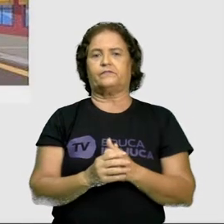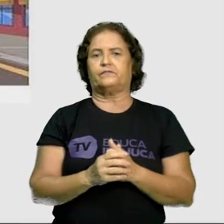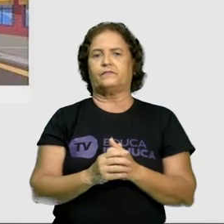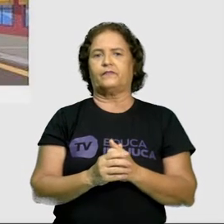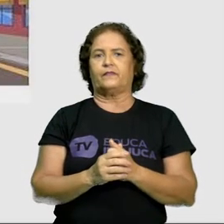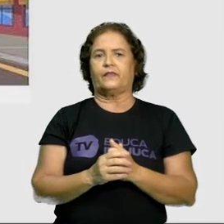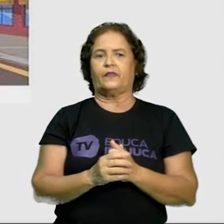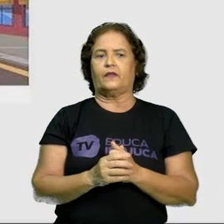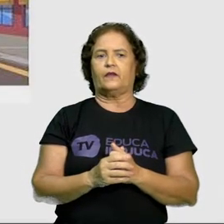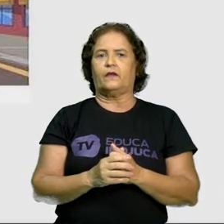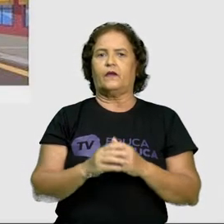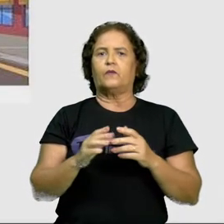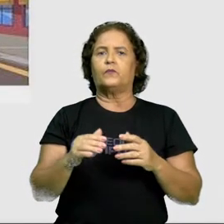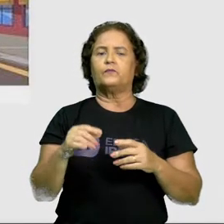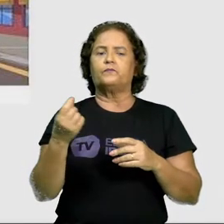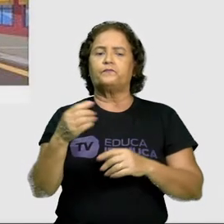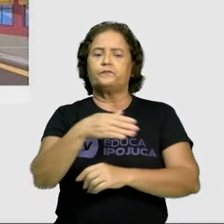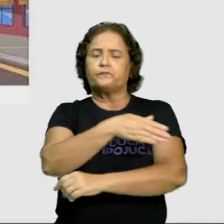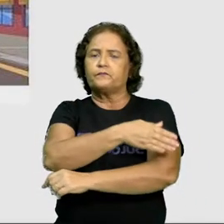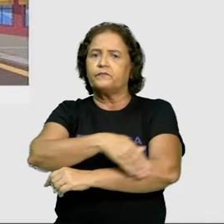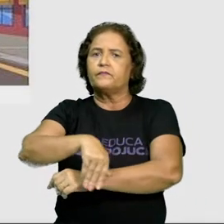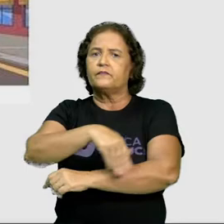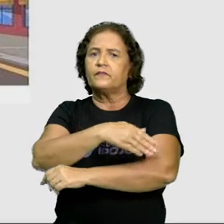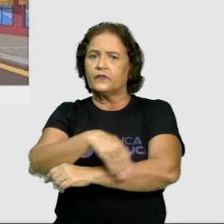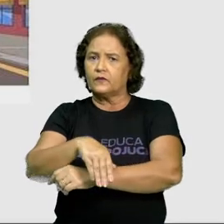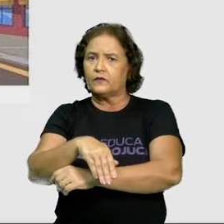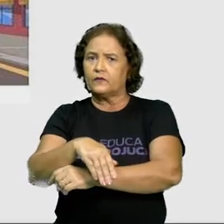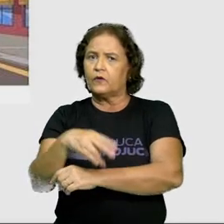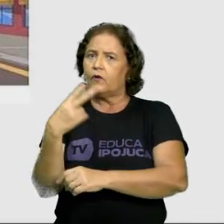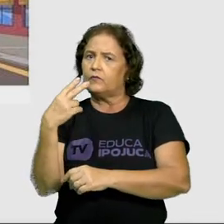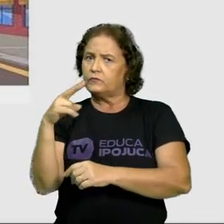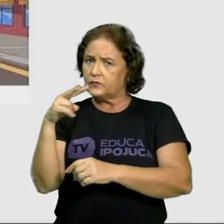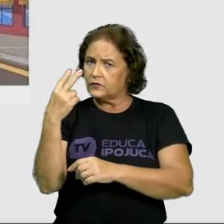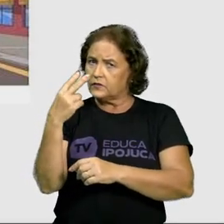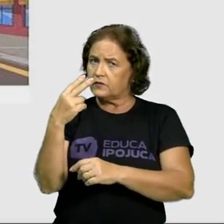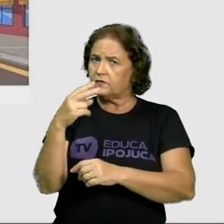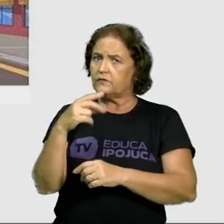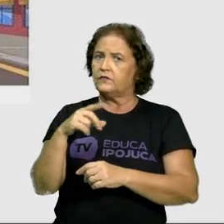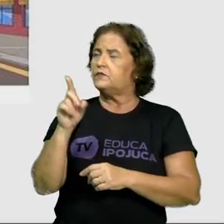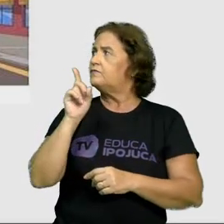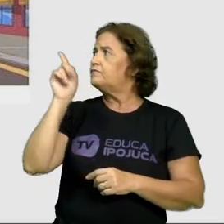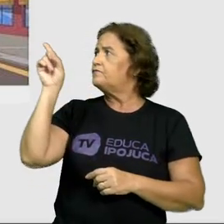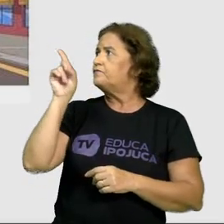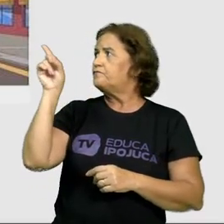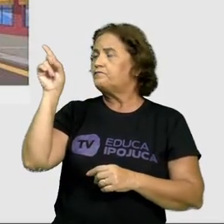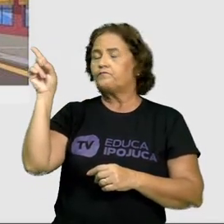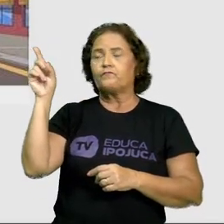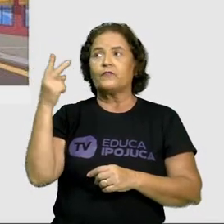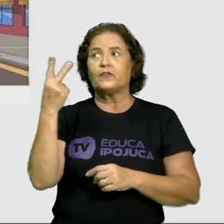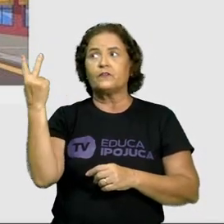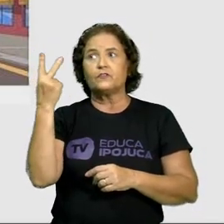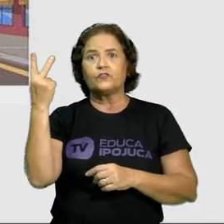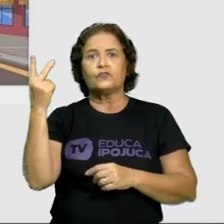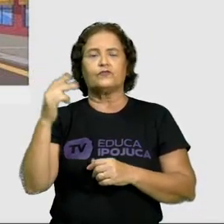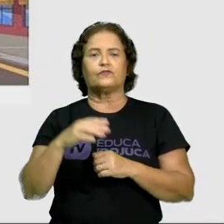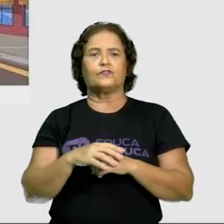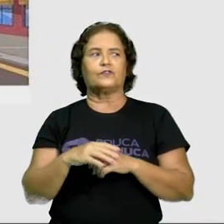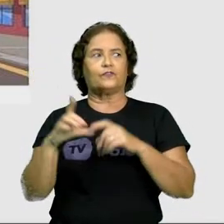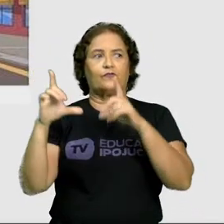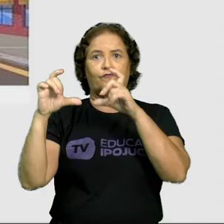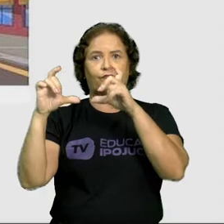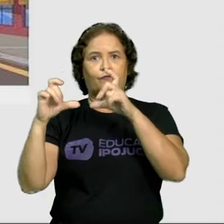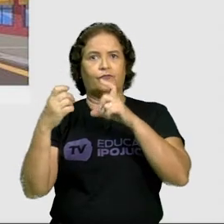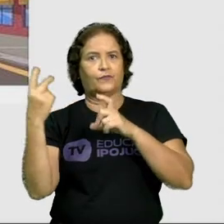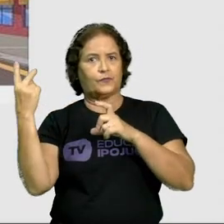Bom, a rua. Observem agora com bastante atenção essas duas imagens. Nós temos essa